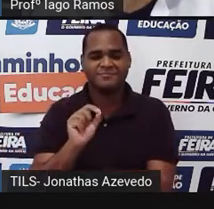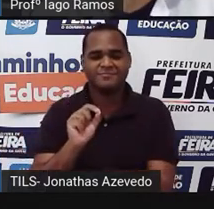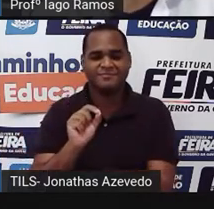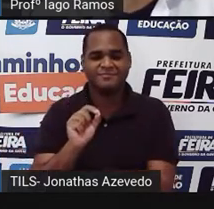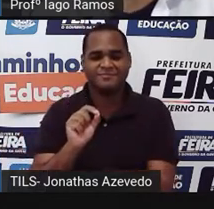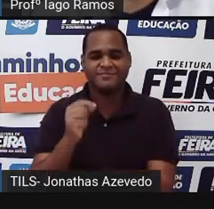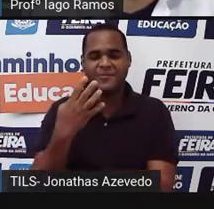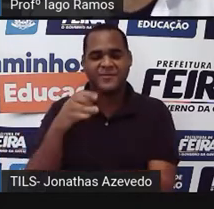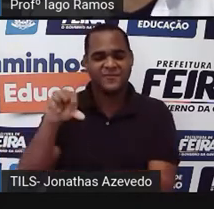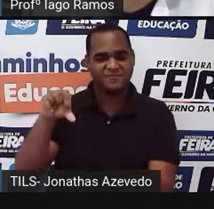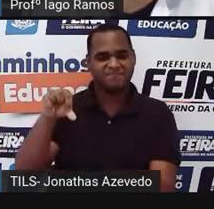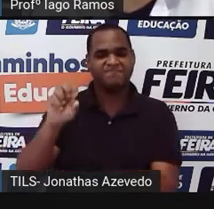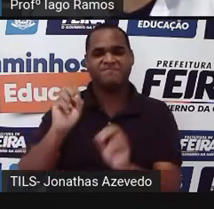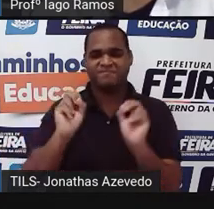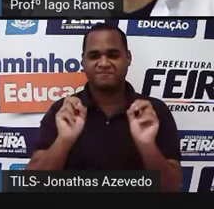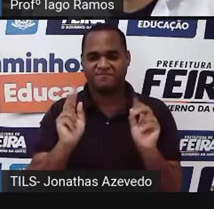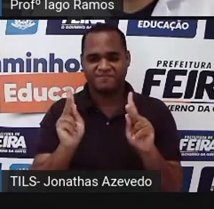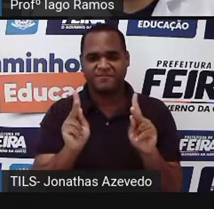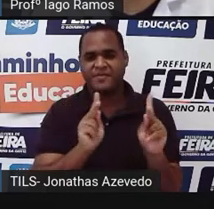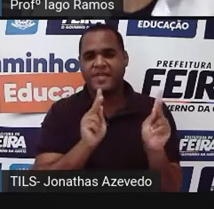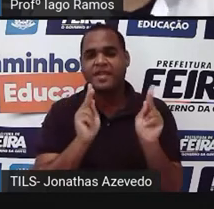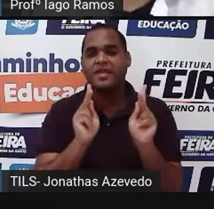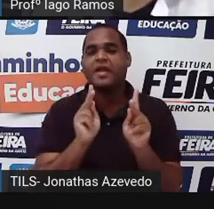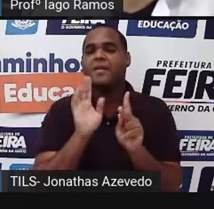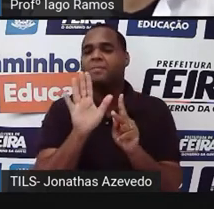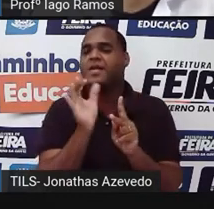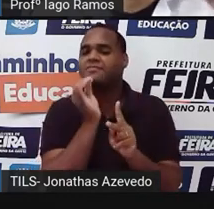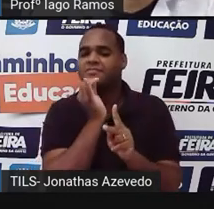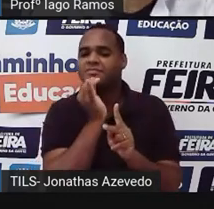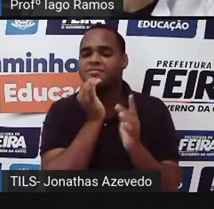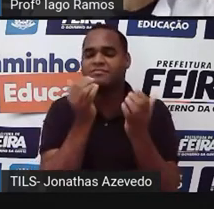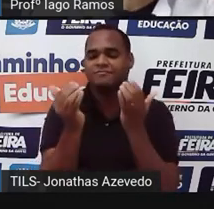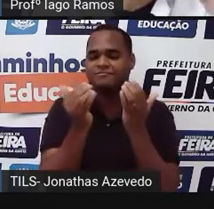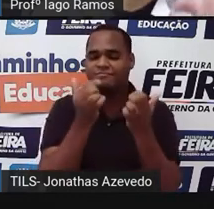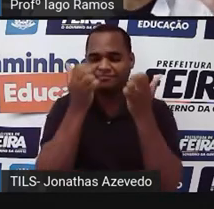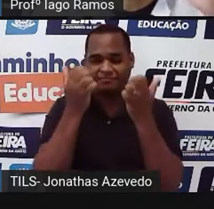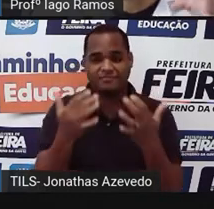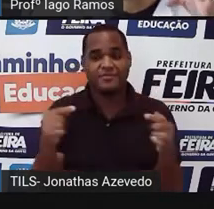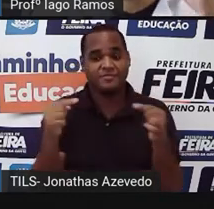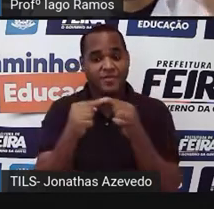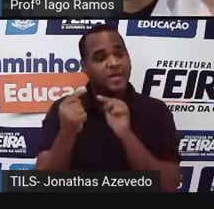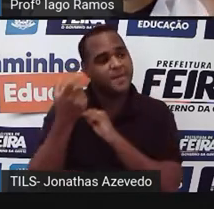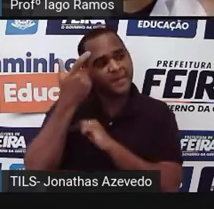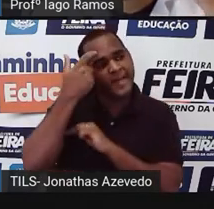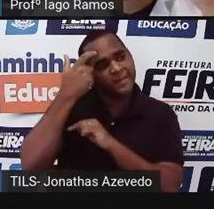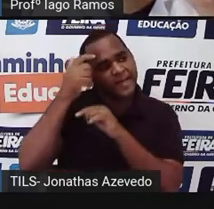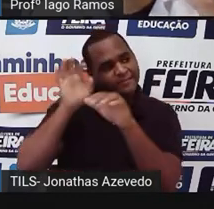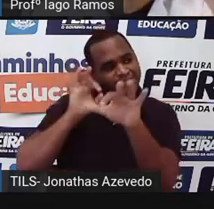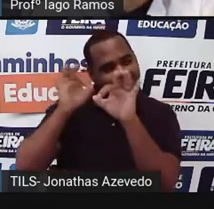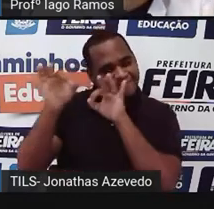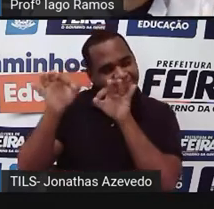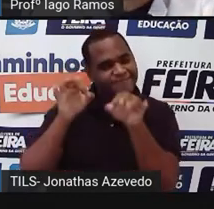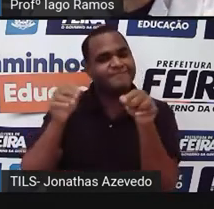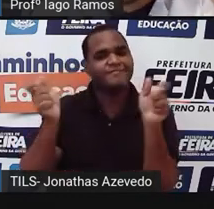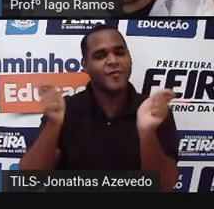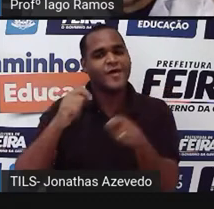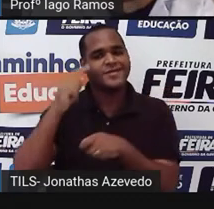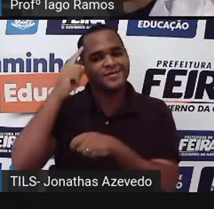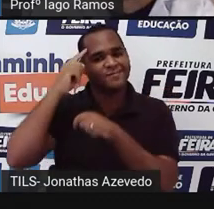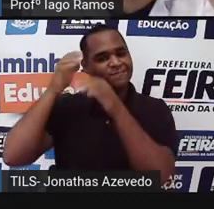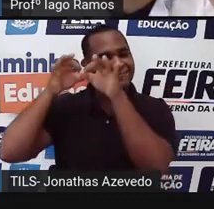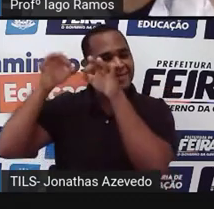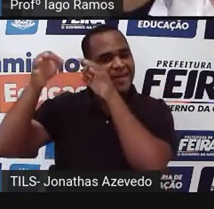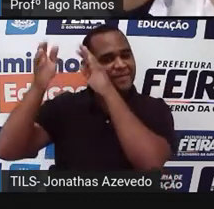49 tá bom? mas isso também é feito mentalmente você faz isso passo a